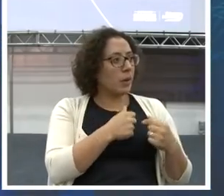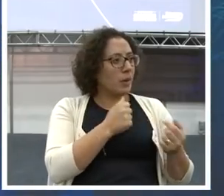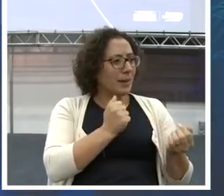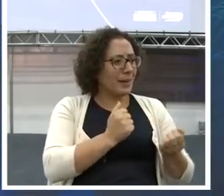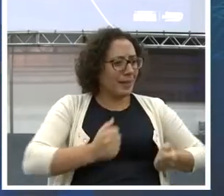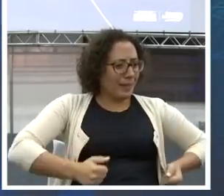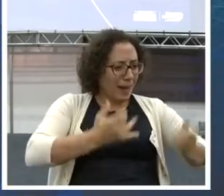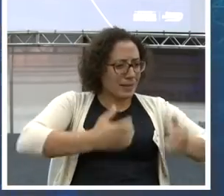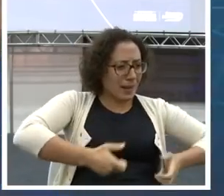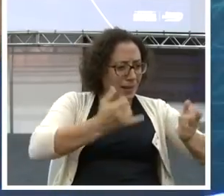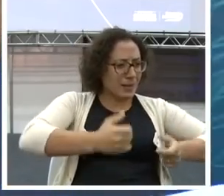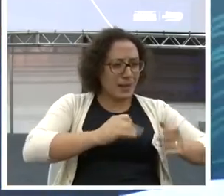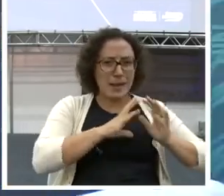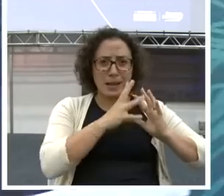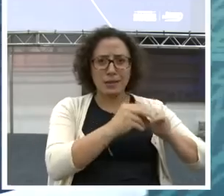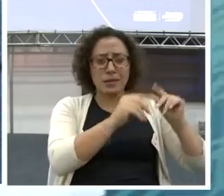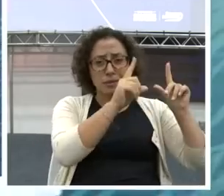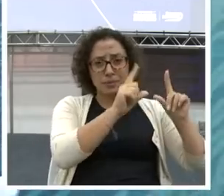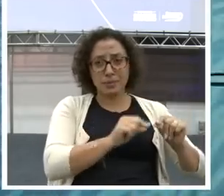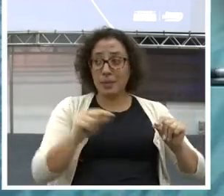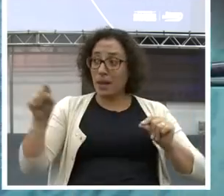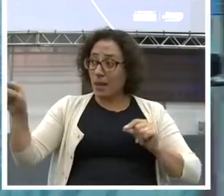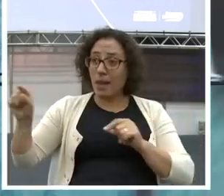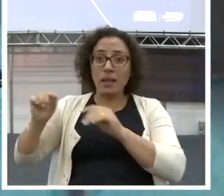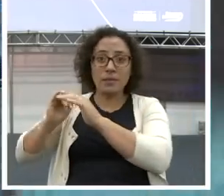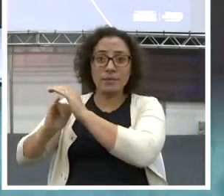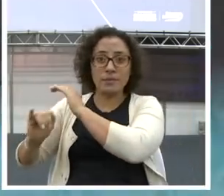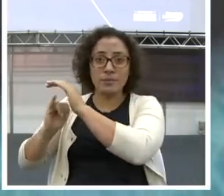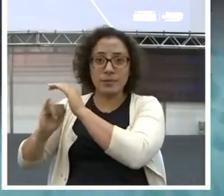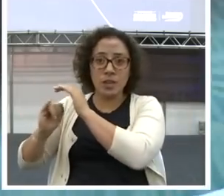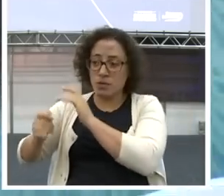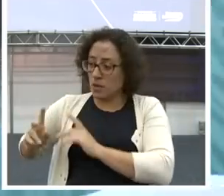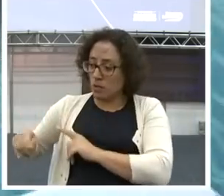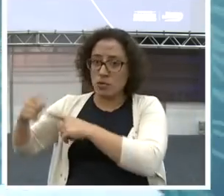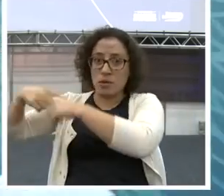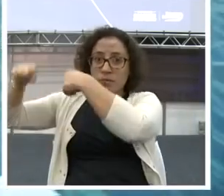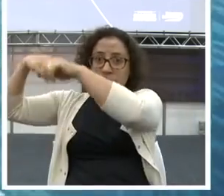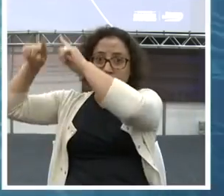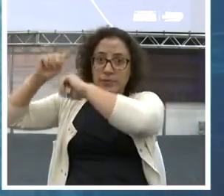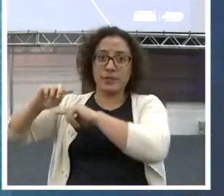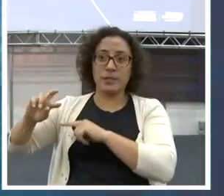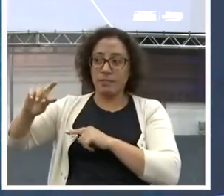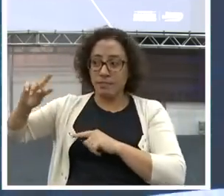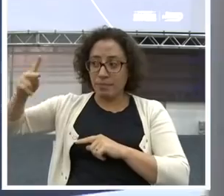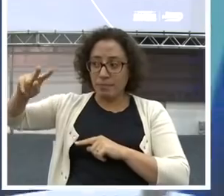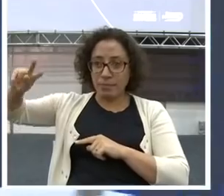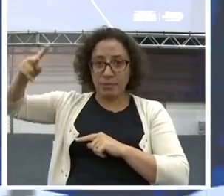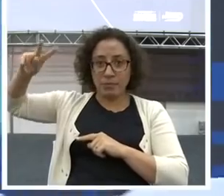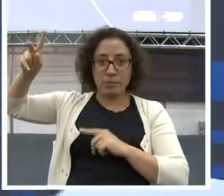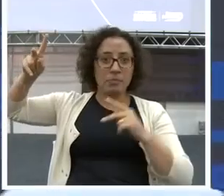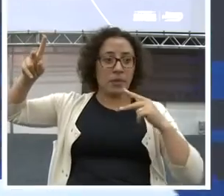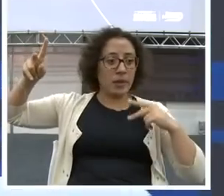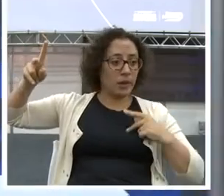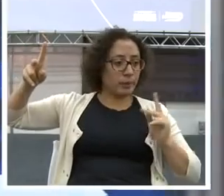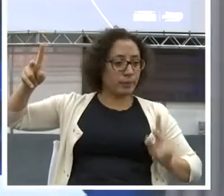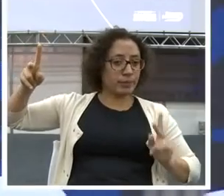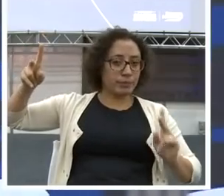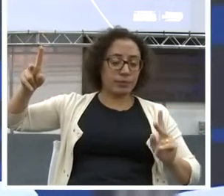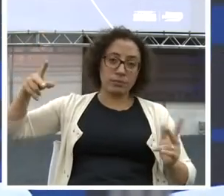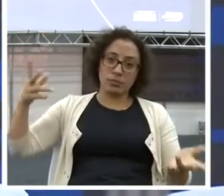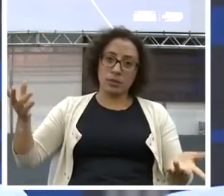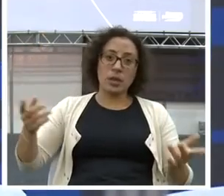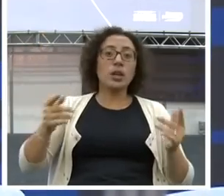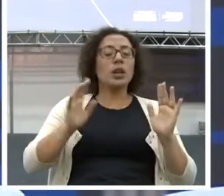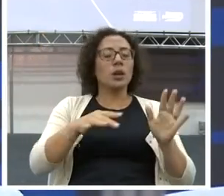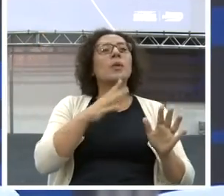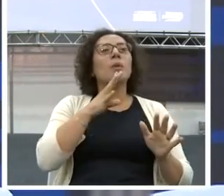reinvestindo. O negócio. Então é a forma como você gera a sua riqueza. Que vai falar se você vai ser rico. Ou pobre. Eu conheço muita gente que ganha